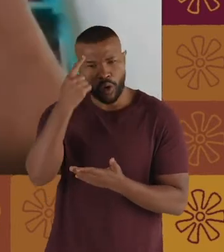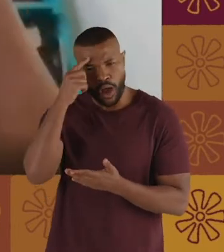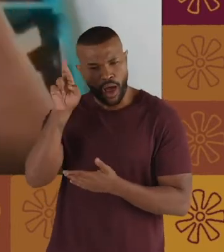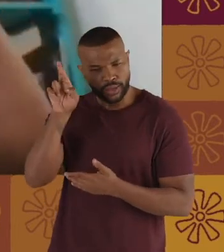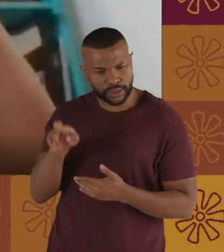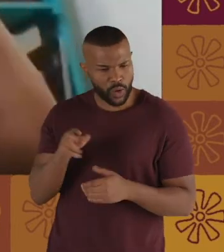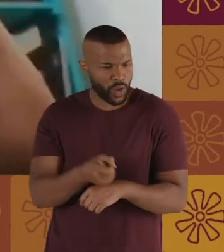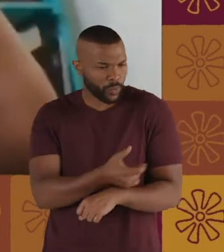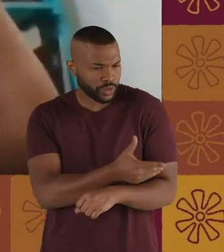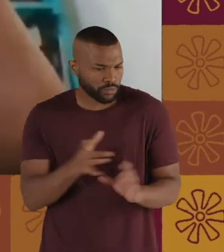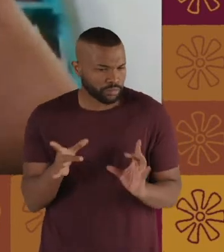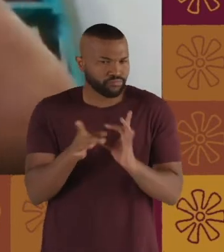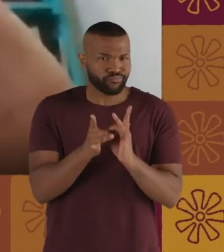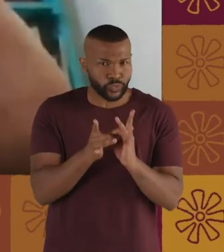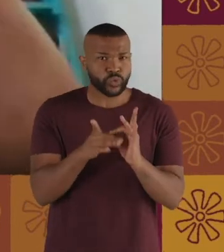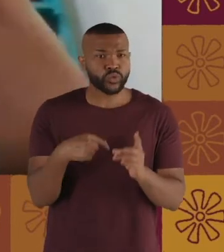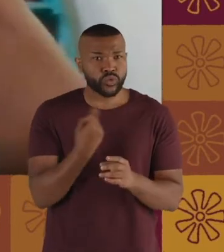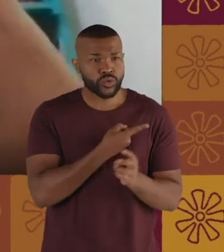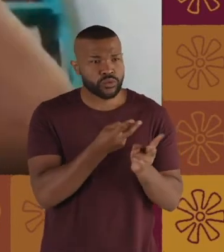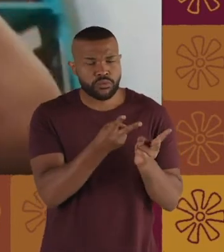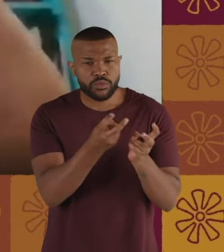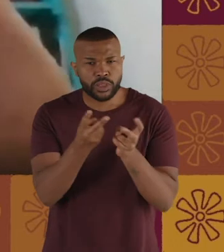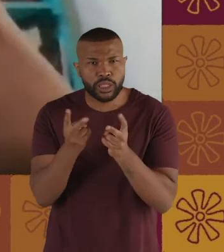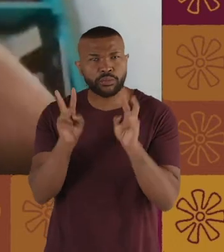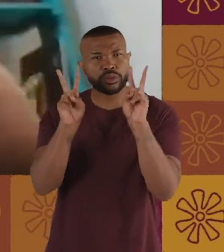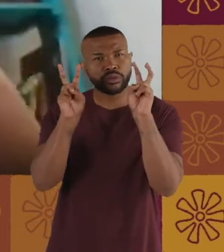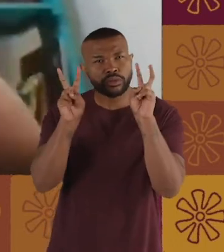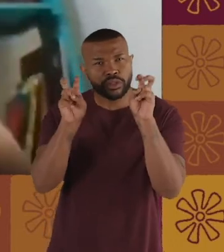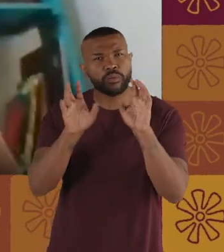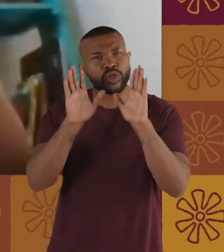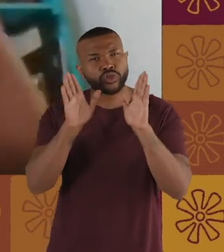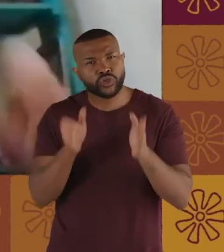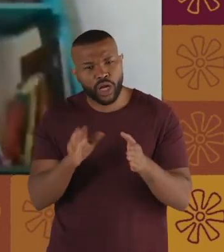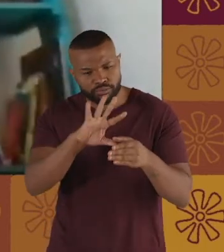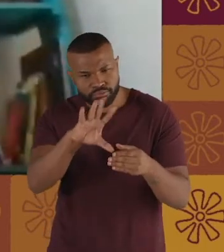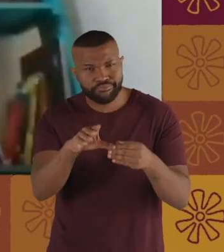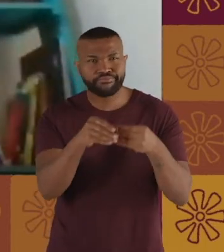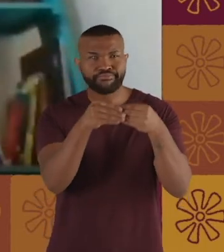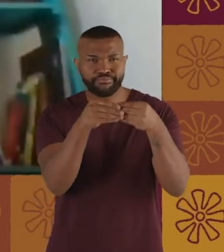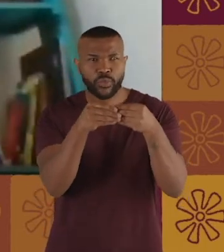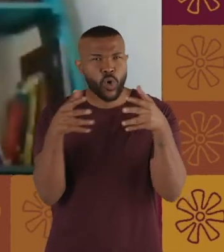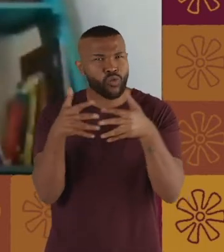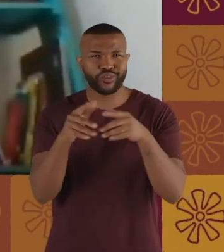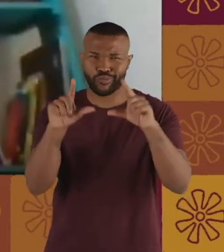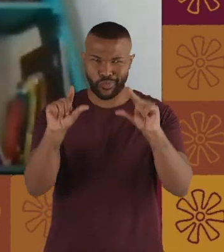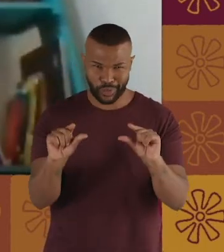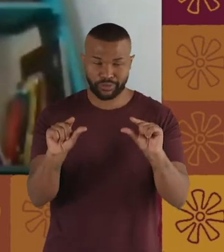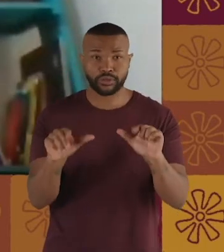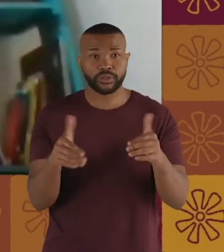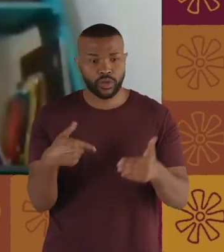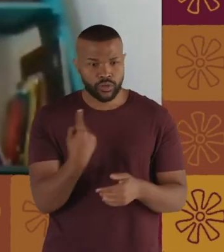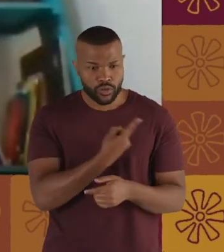emoção. Quando a gente consegue olhar para as questões com um pouco mais de complementariedade, menos conflito,